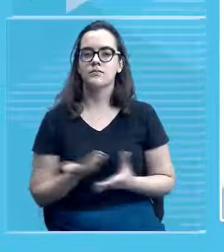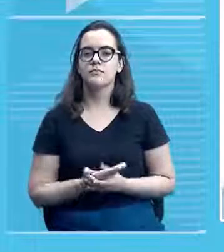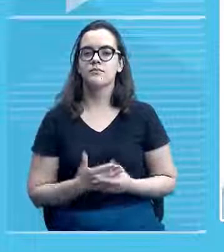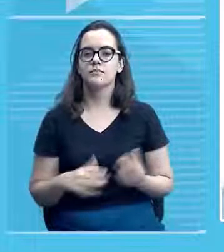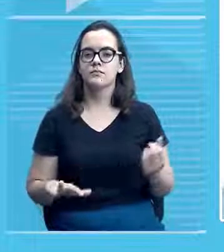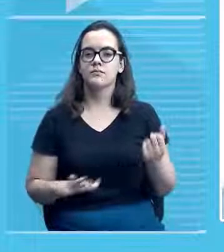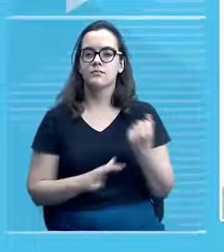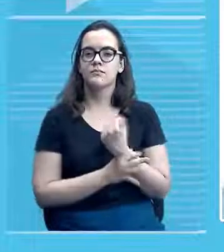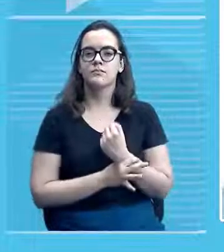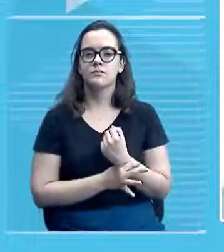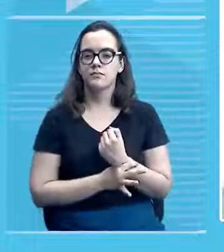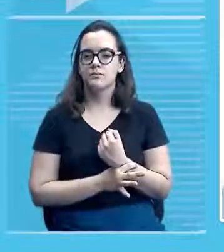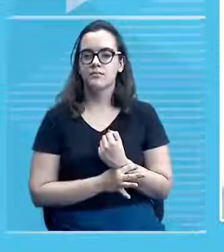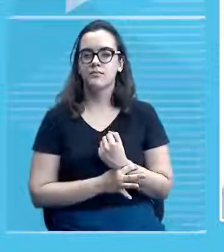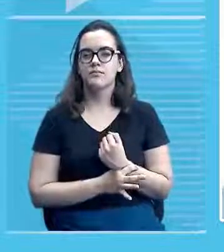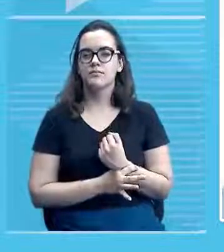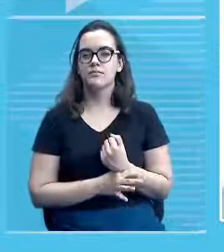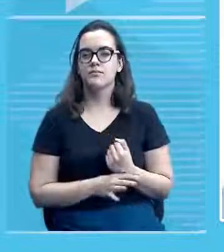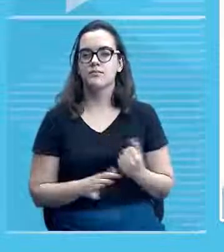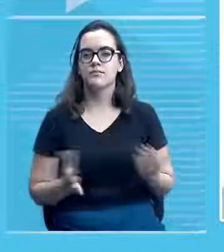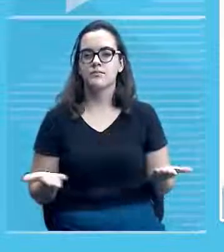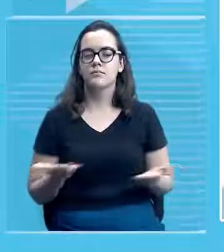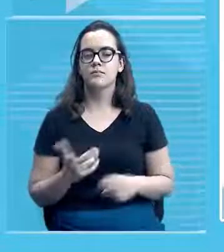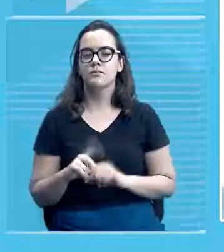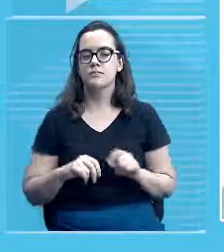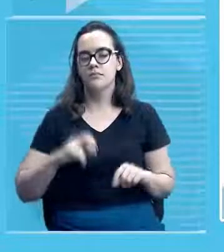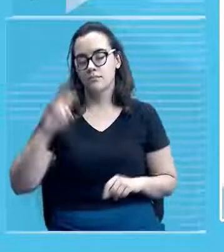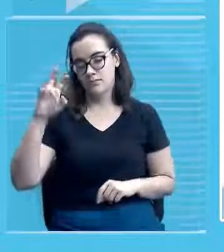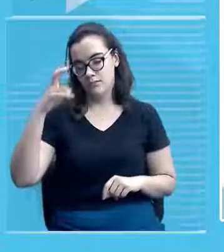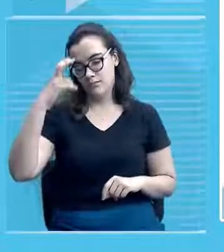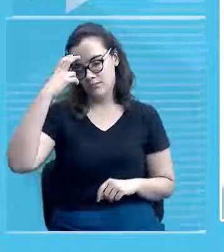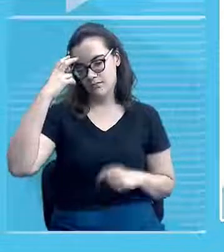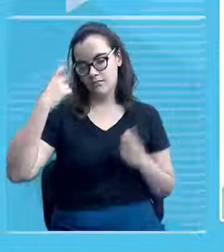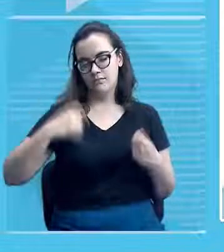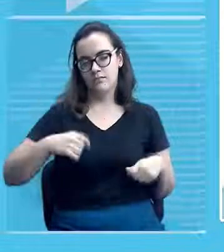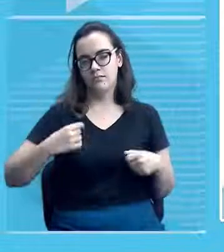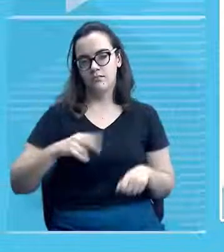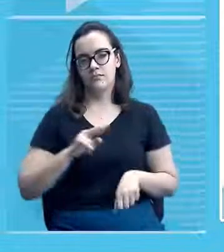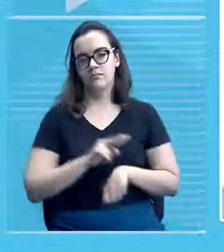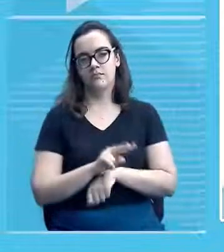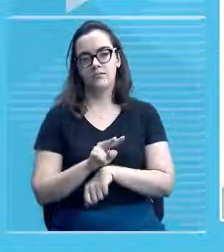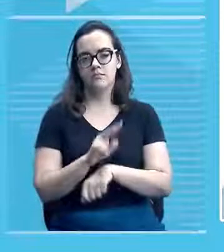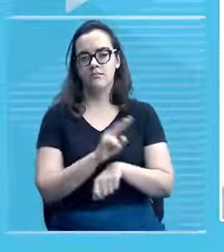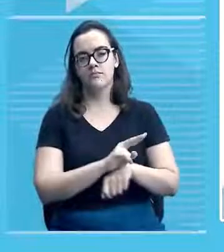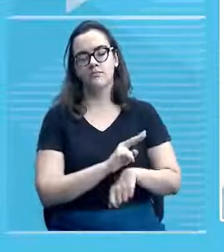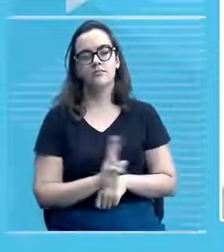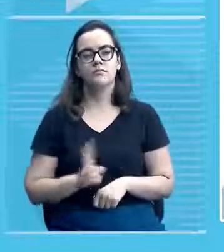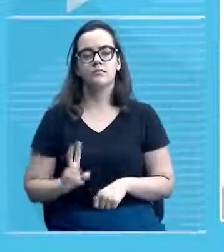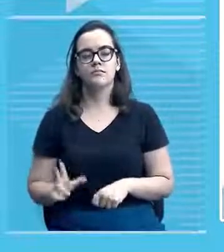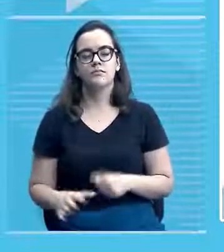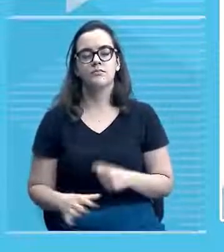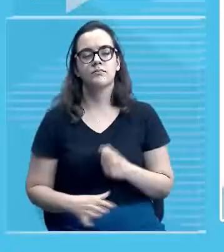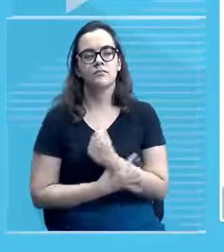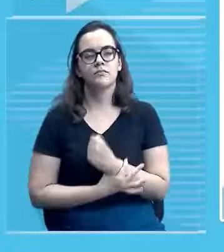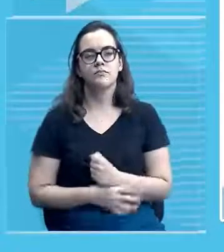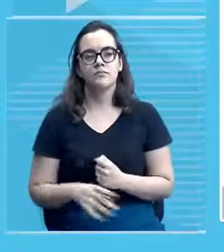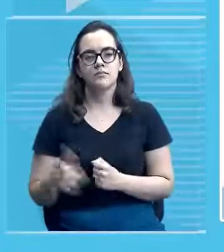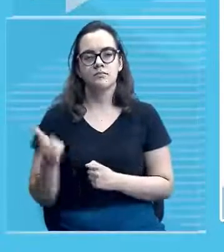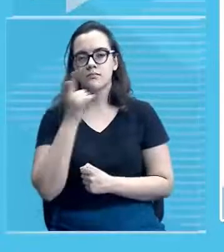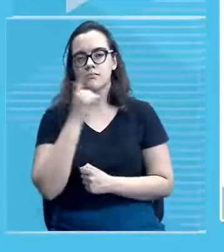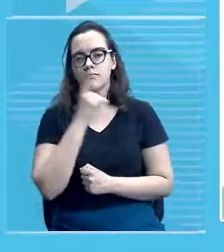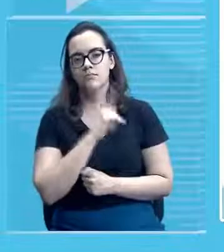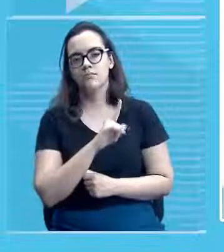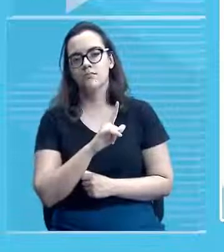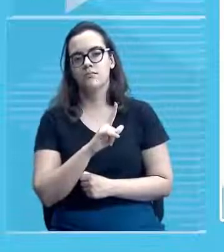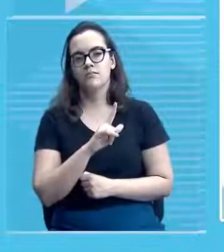virou patrimônio cultural material né? ele ocorreu patrimônio cultural material seu processo